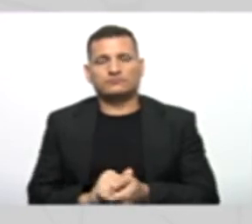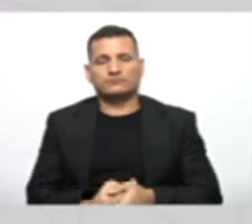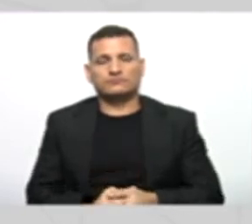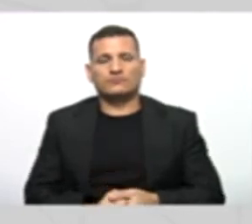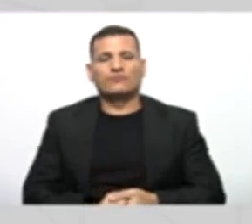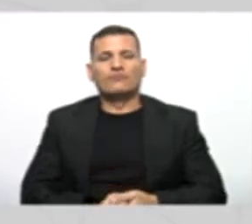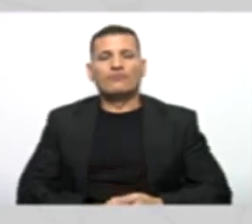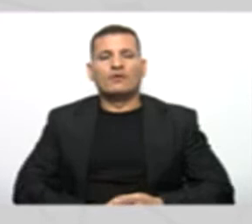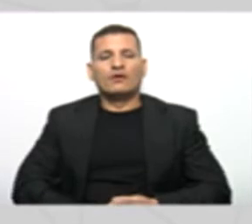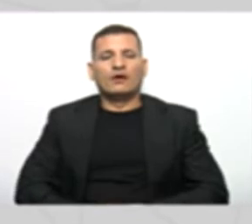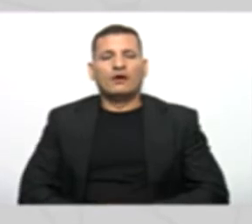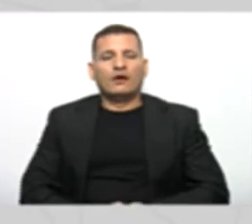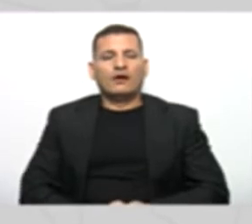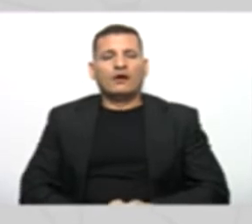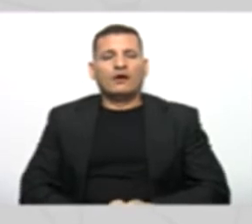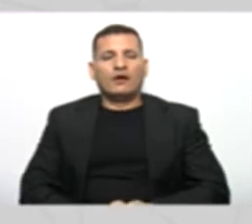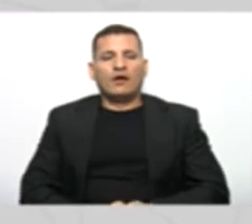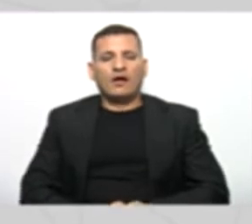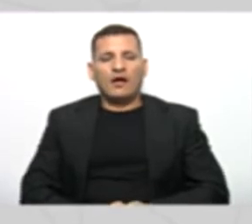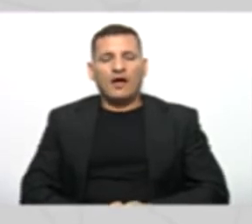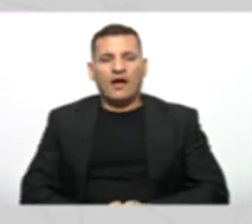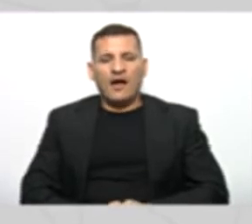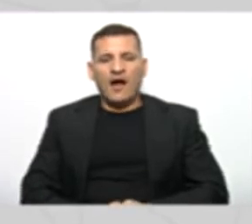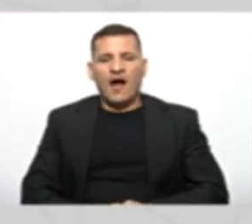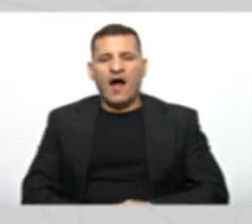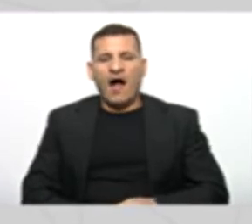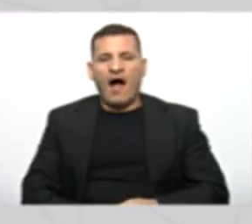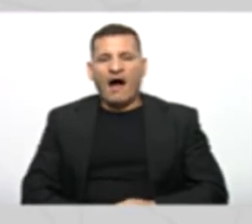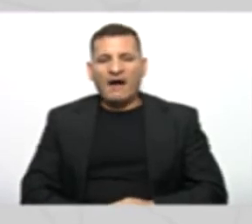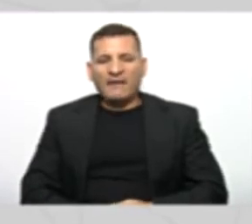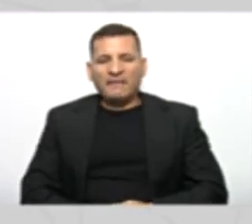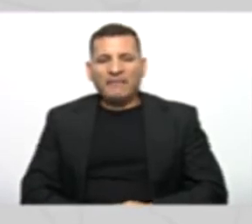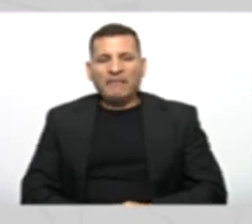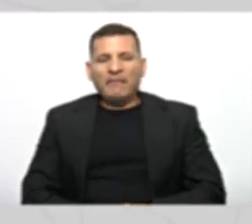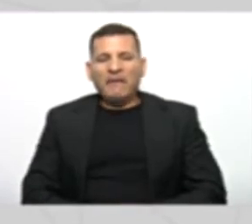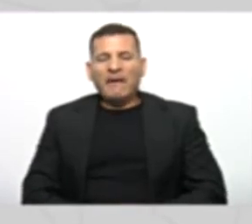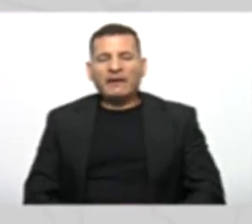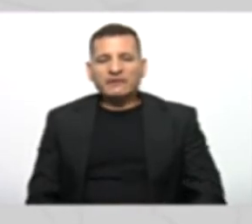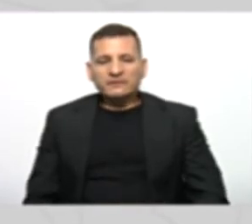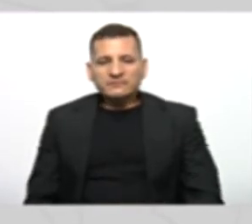Certo? Vou apagar Esse último trecho aqui Até o RG